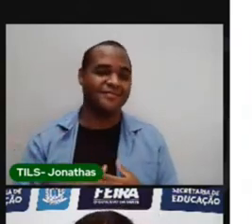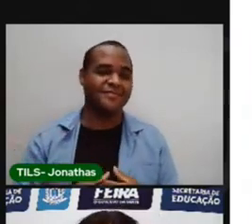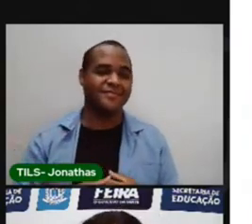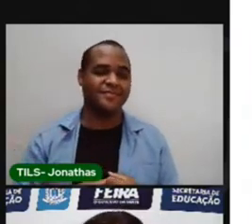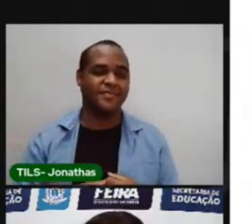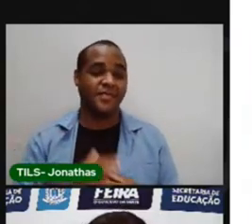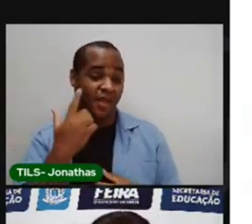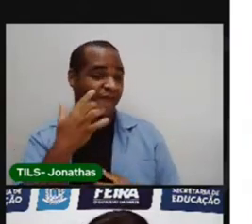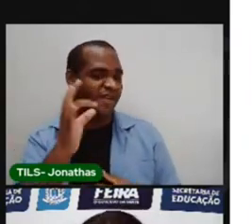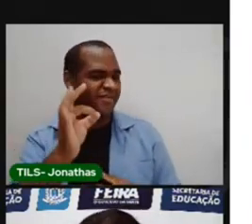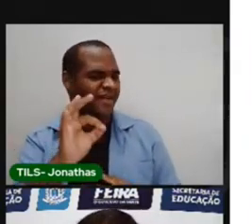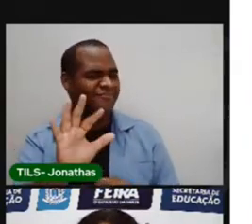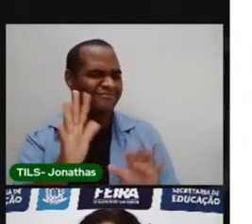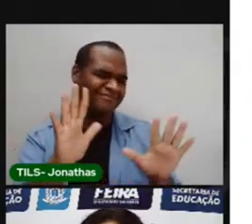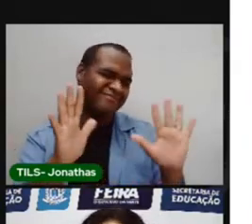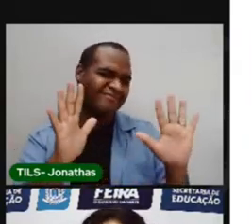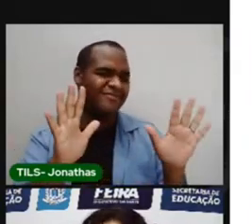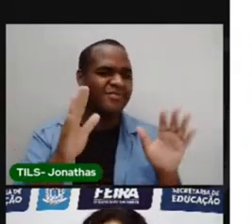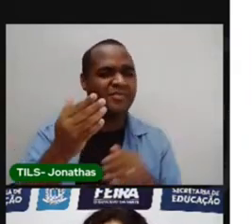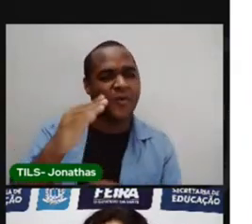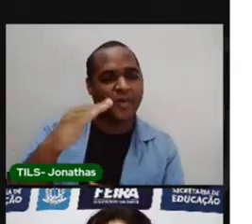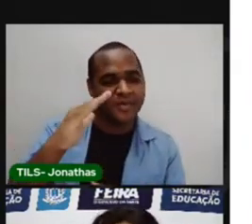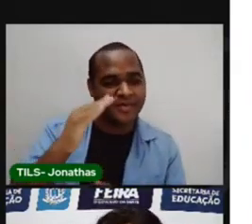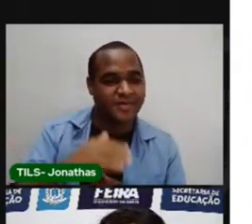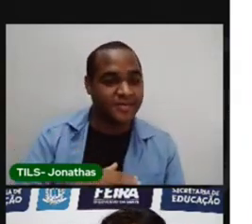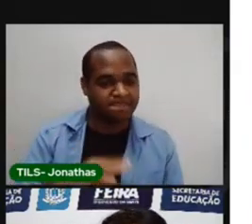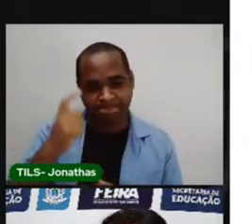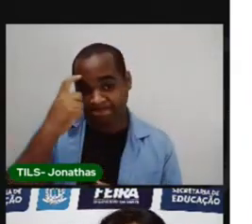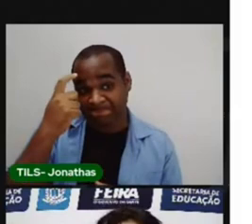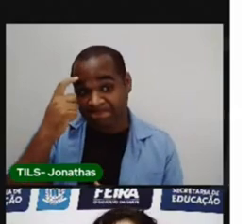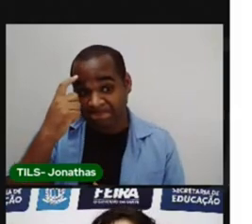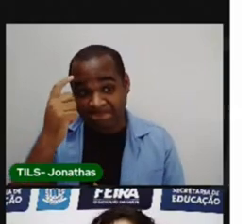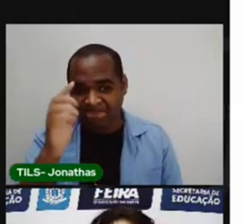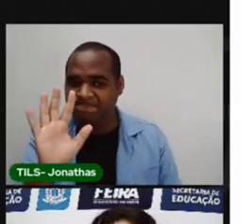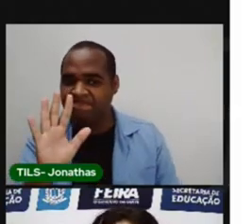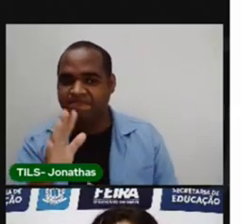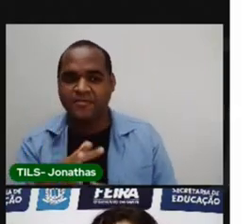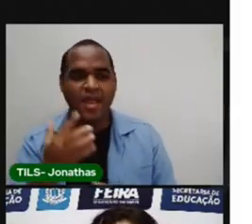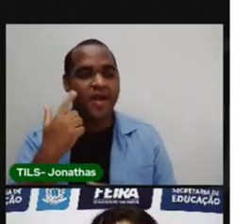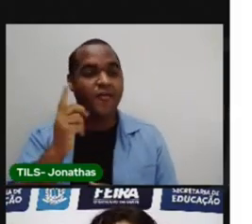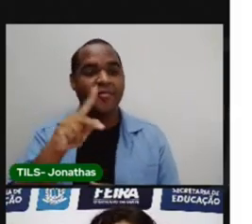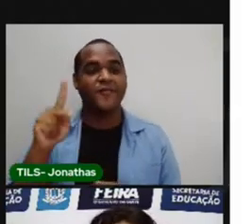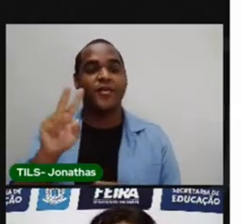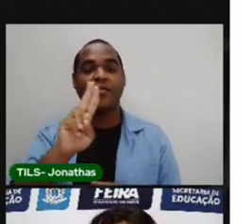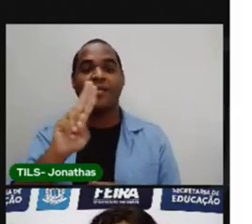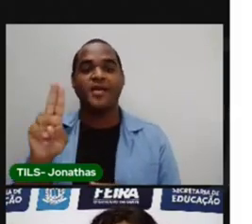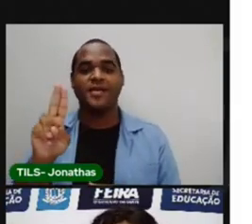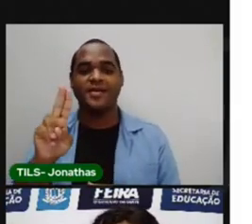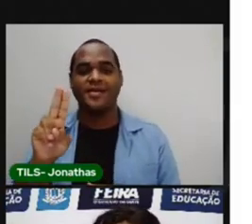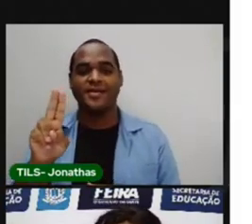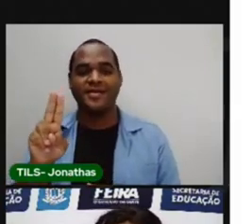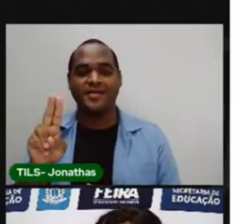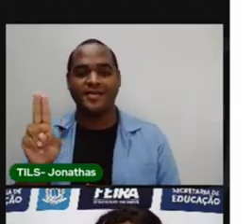É quase esse. Pensar mais um pouquinho. A prova vai colocar o nome.